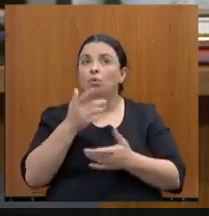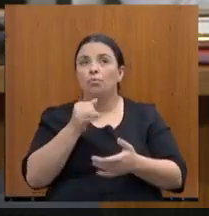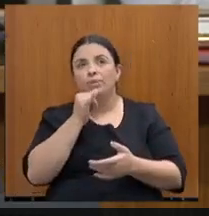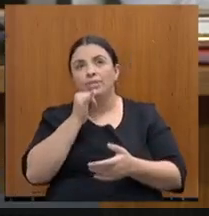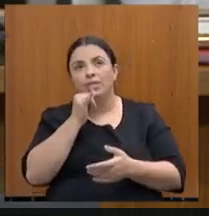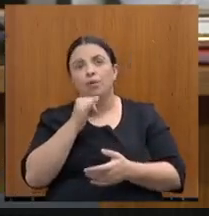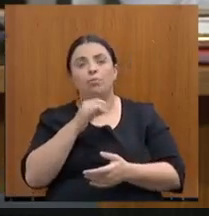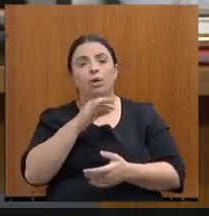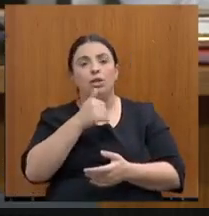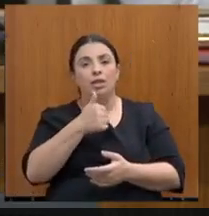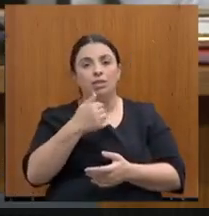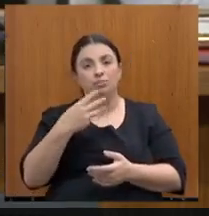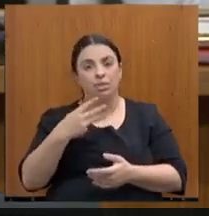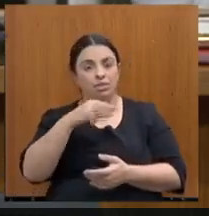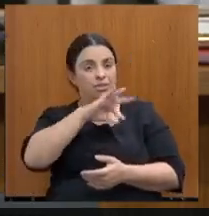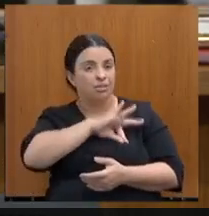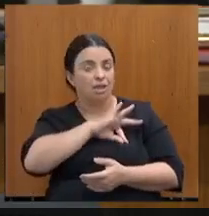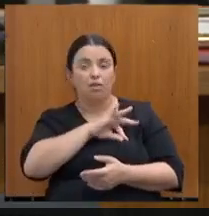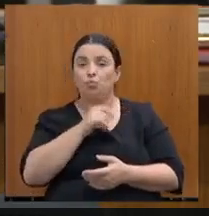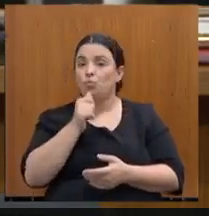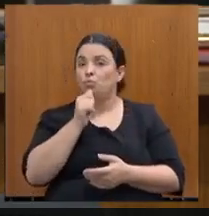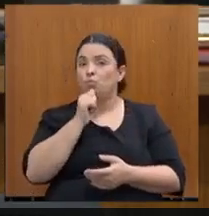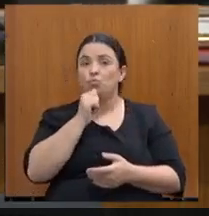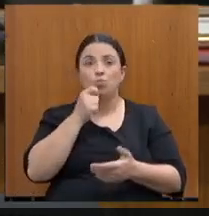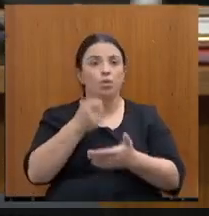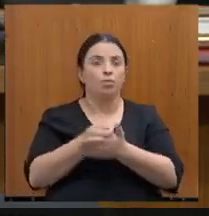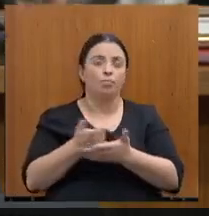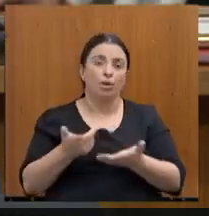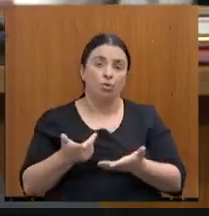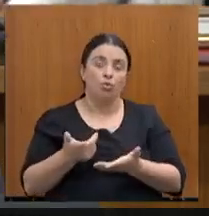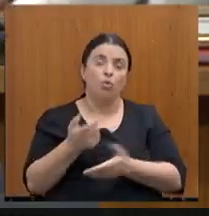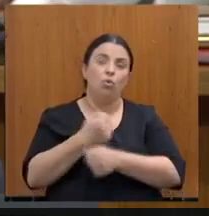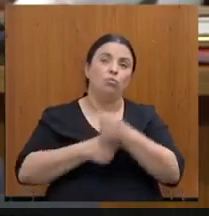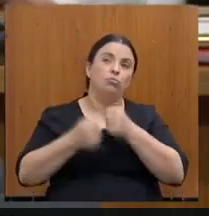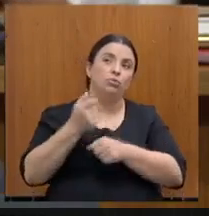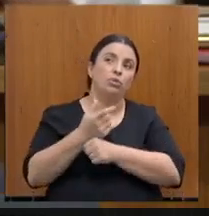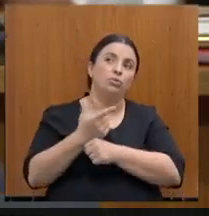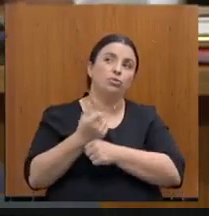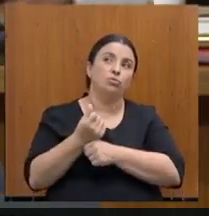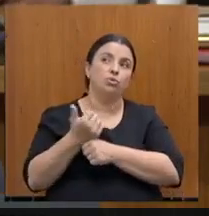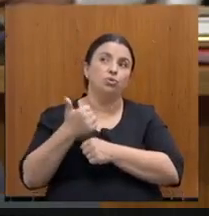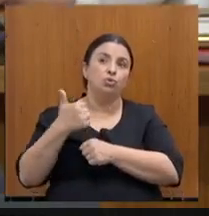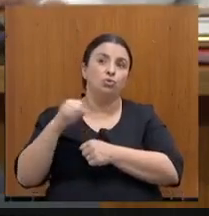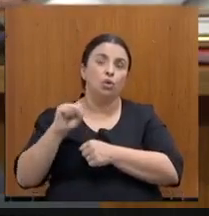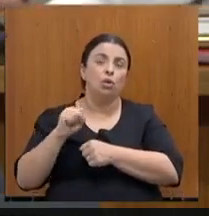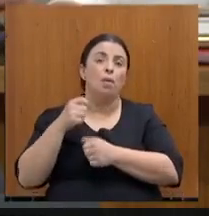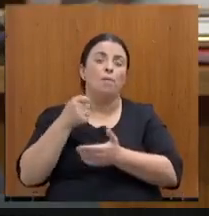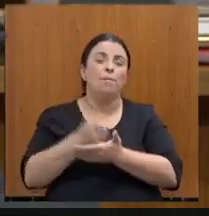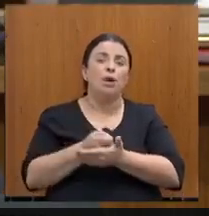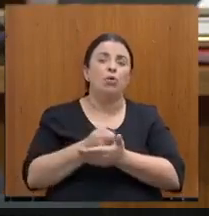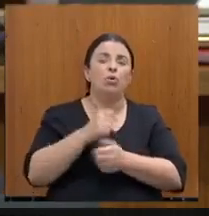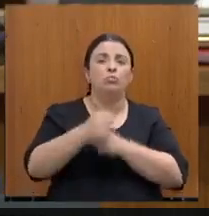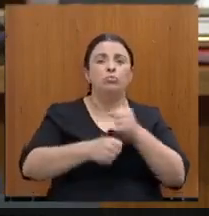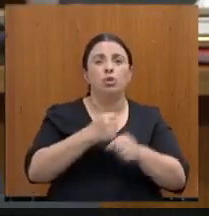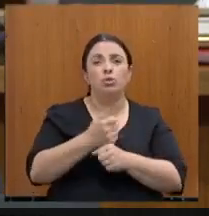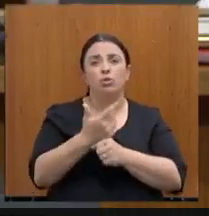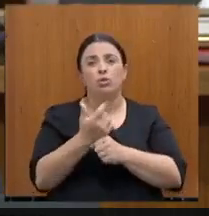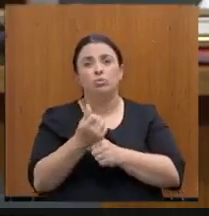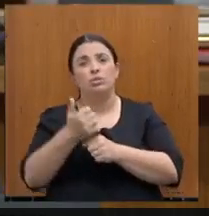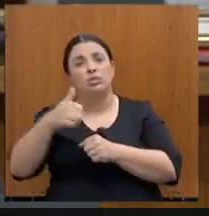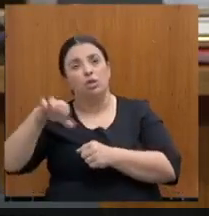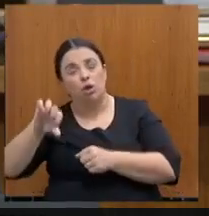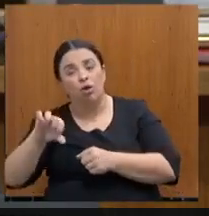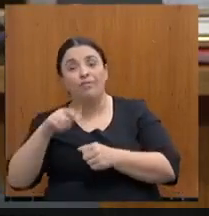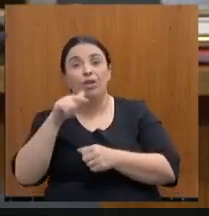não conseguimos quitar, o de 2018, ele foi pago em 2019, o de 2019 também pago só em